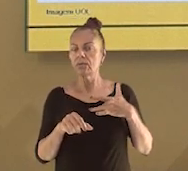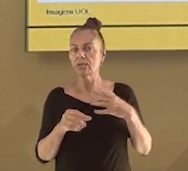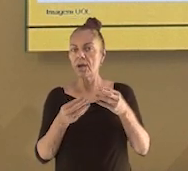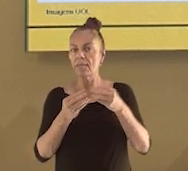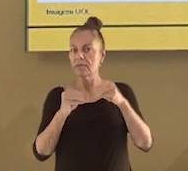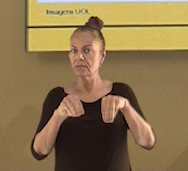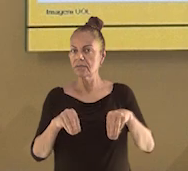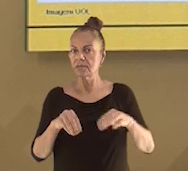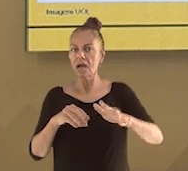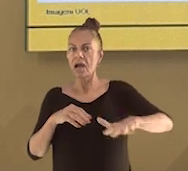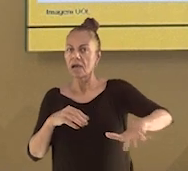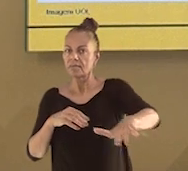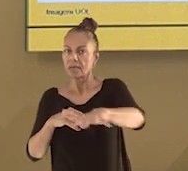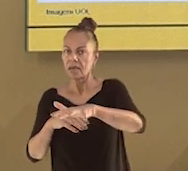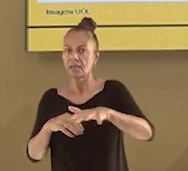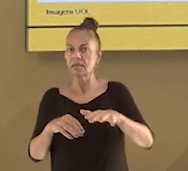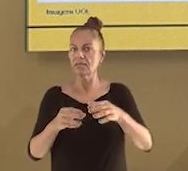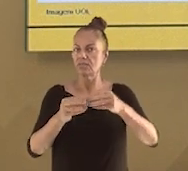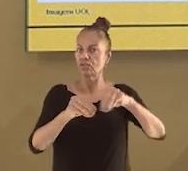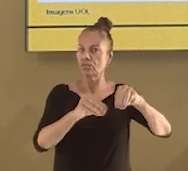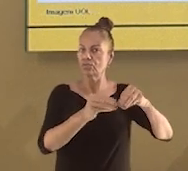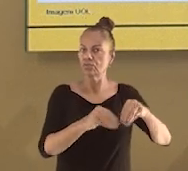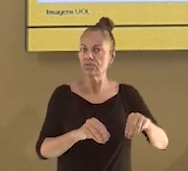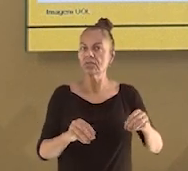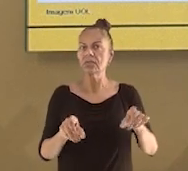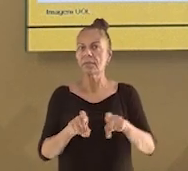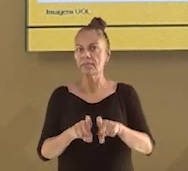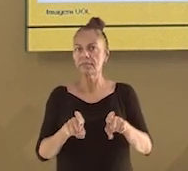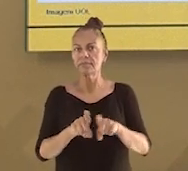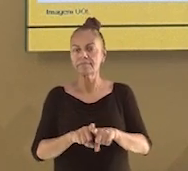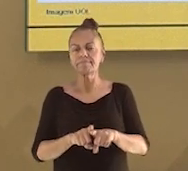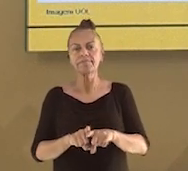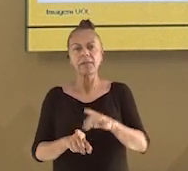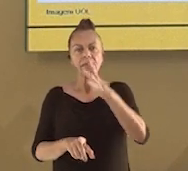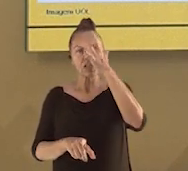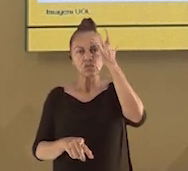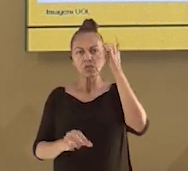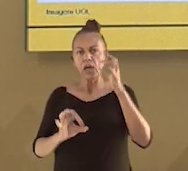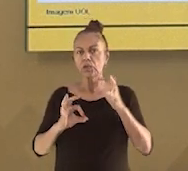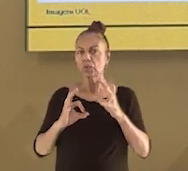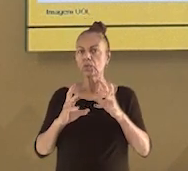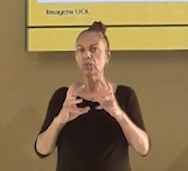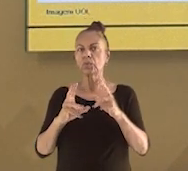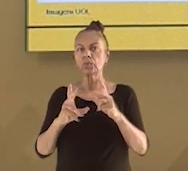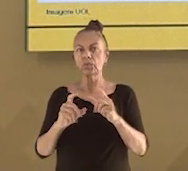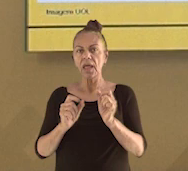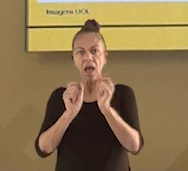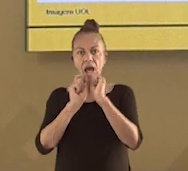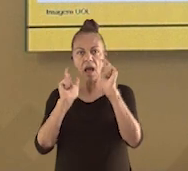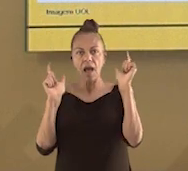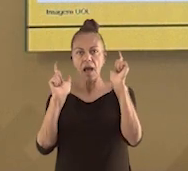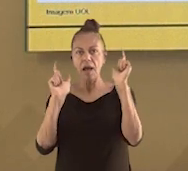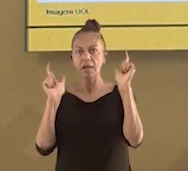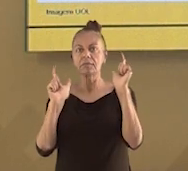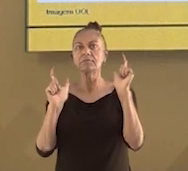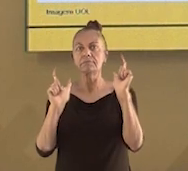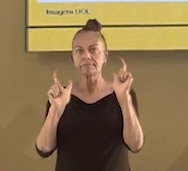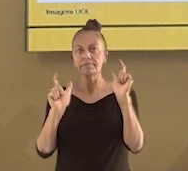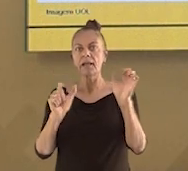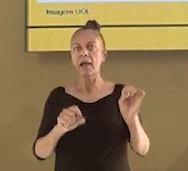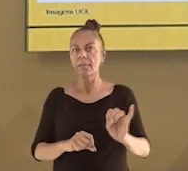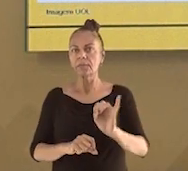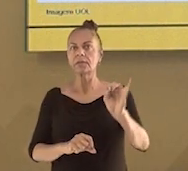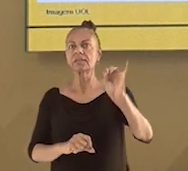fragmentos prejudicam a nossa saúde e todo o meio ambiente. E isso também ressalta, para todas as